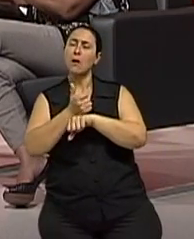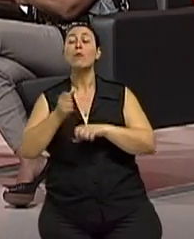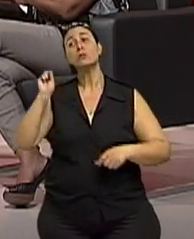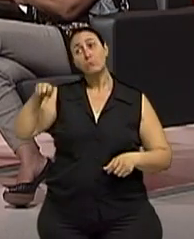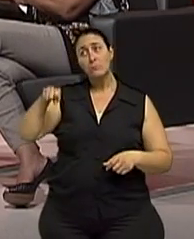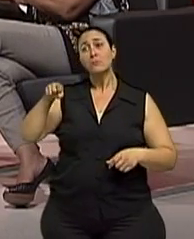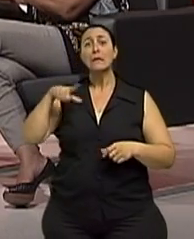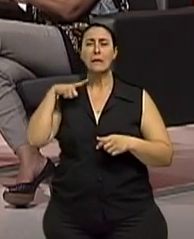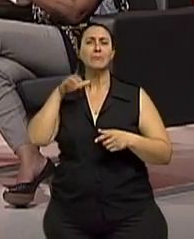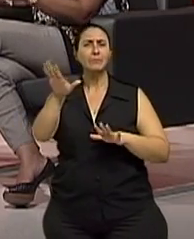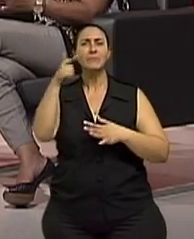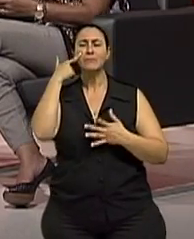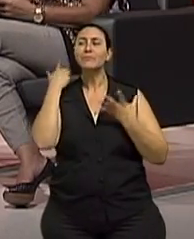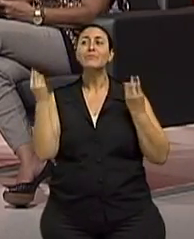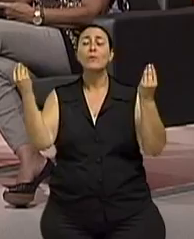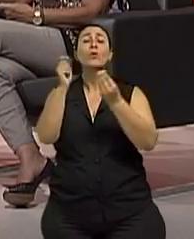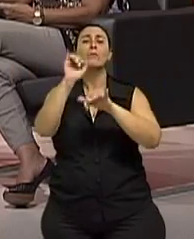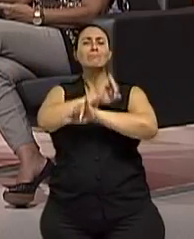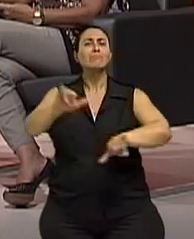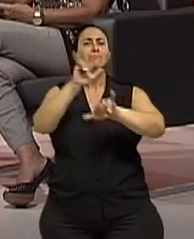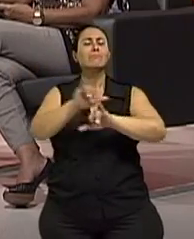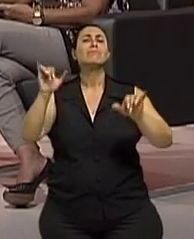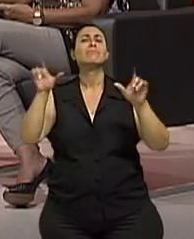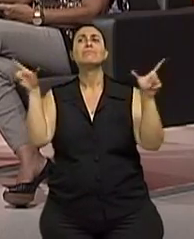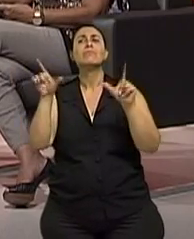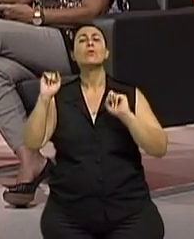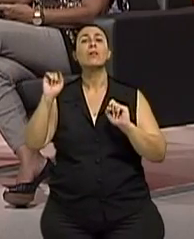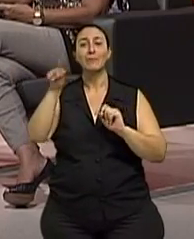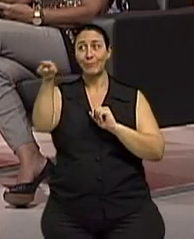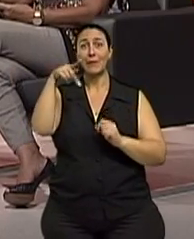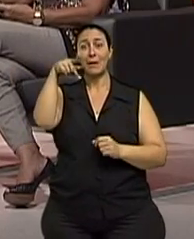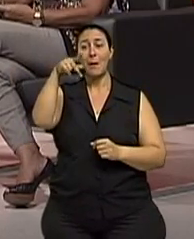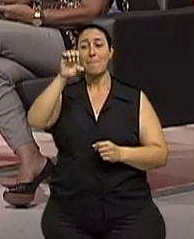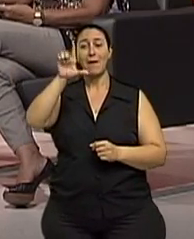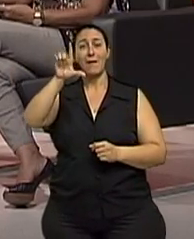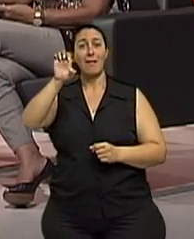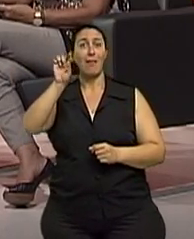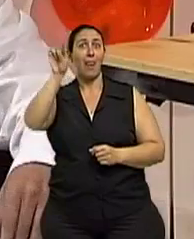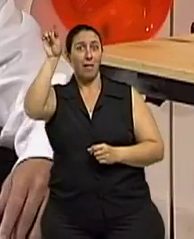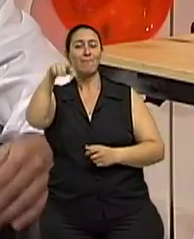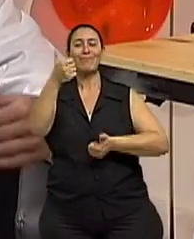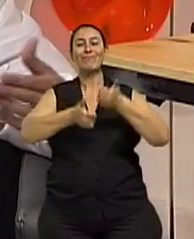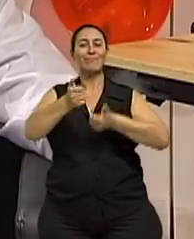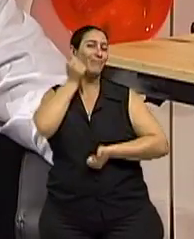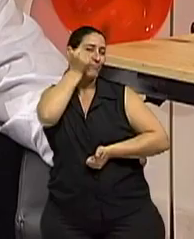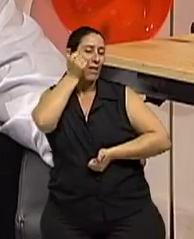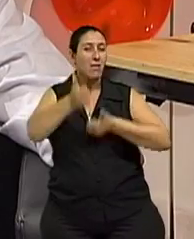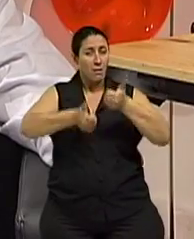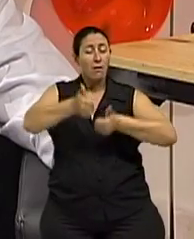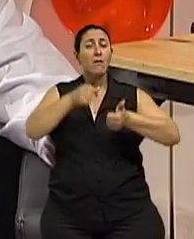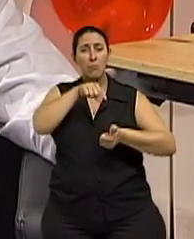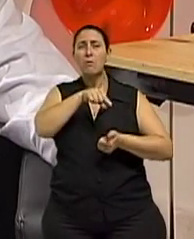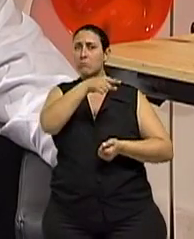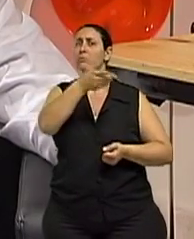Agora ficou muito frequente, muito comum na mídia, agora estão falando bastante, por exemplo, o Pelé. O Pelé fez uma cirurgia por artrose de